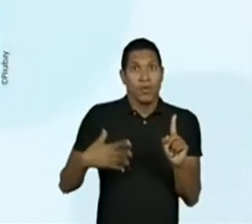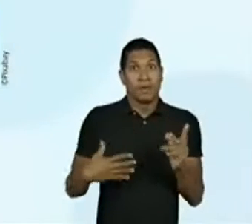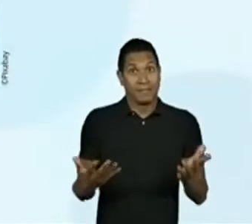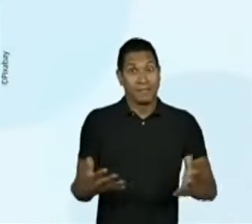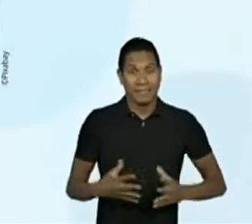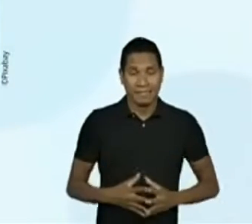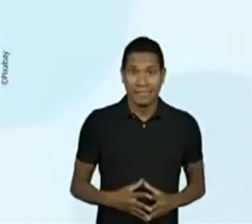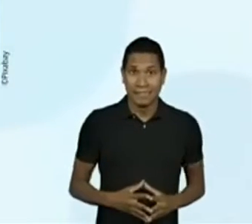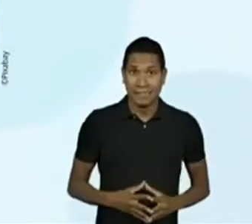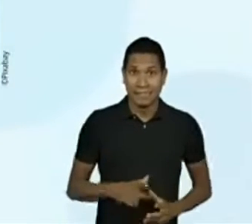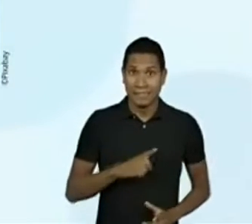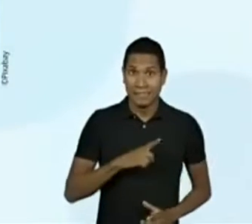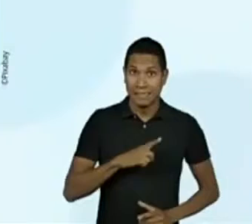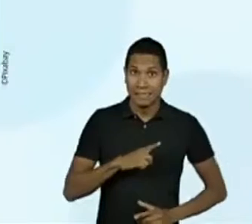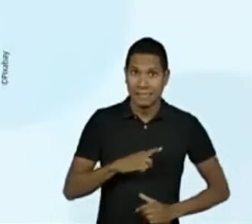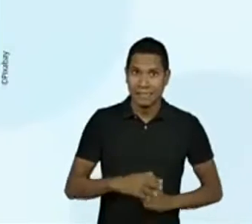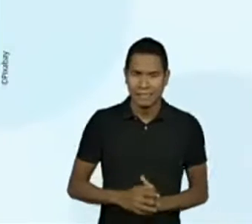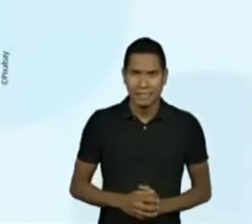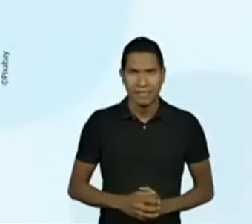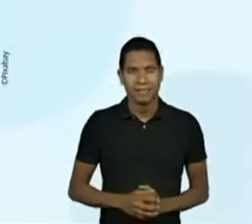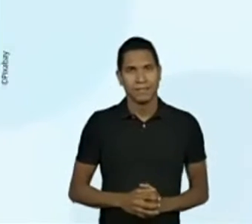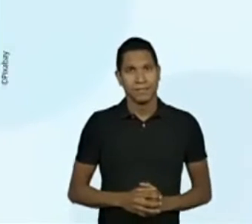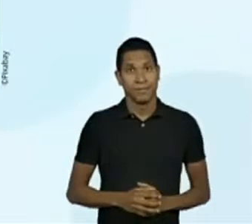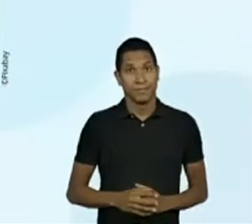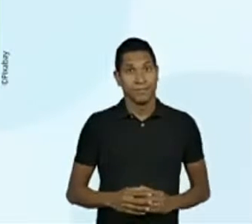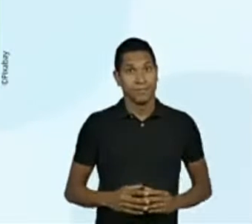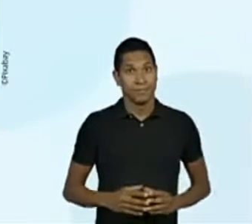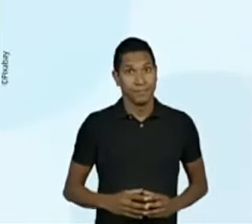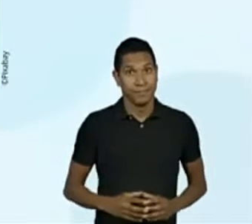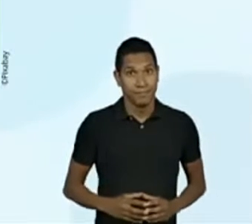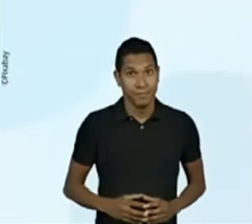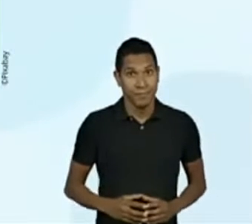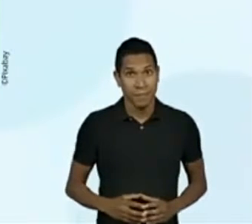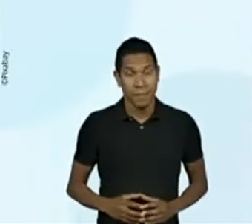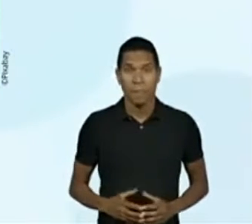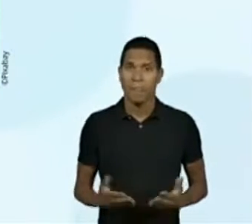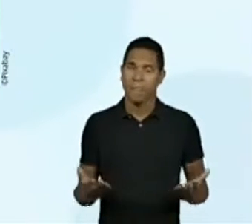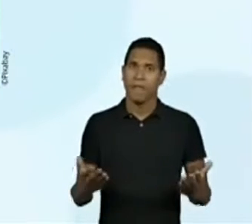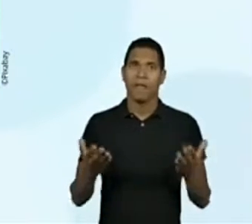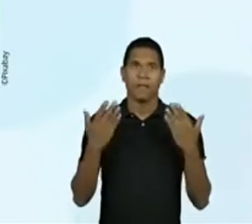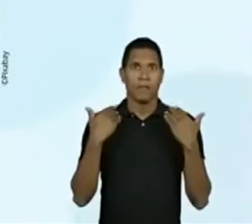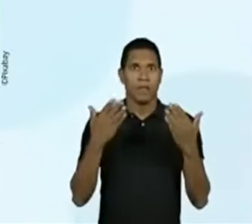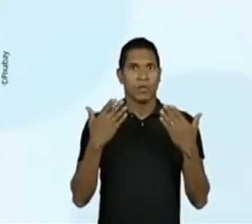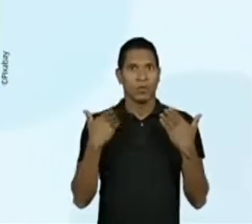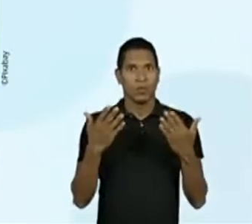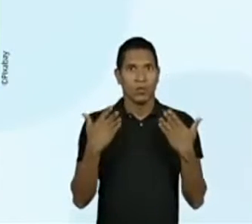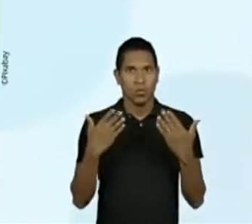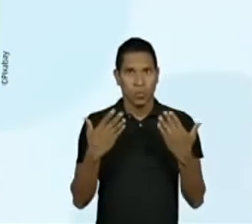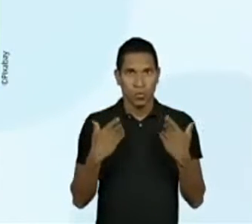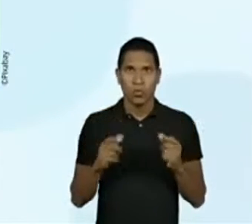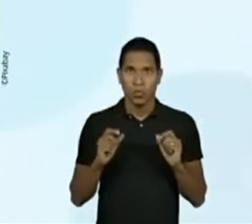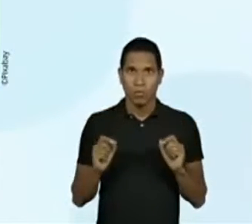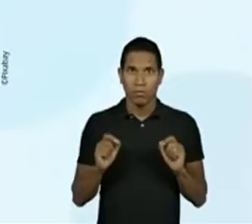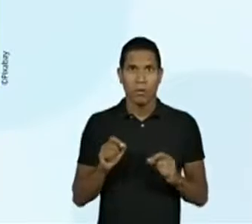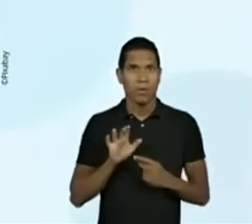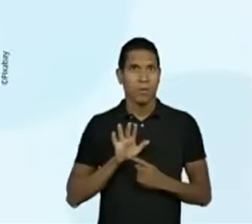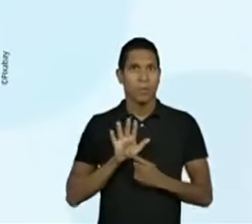Pois sentia muito calor e no seu ambiente... Bom, e a temperatura marcada que vocês estão apontando.